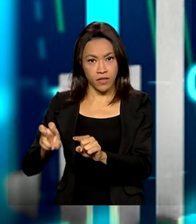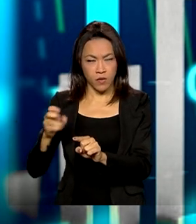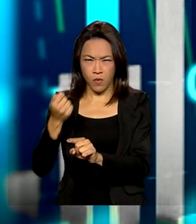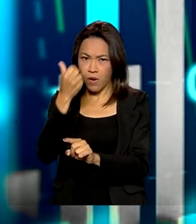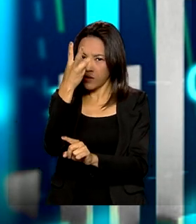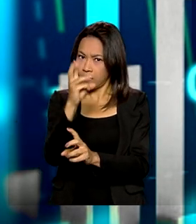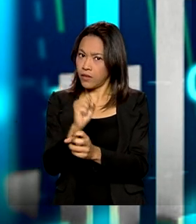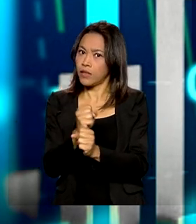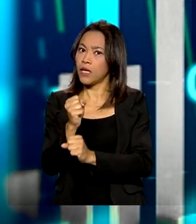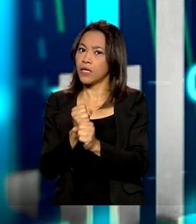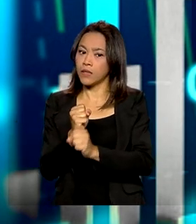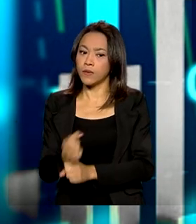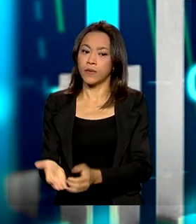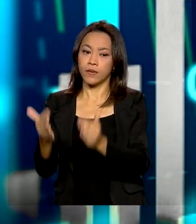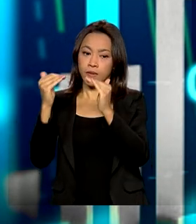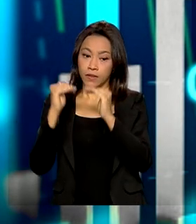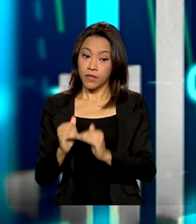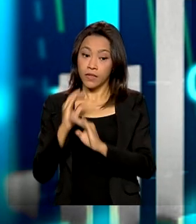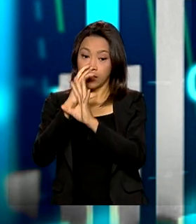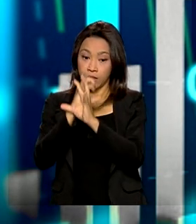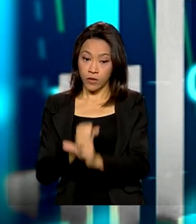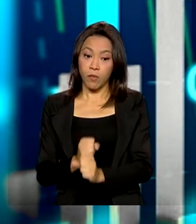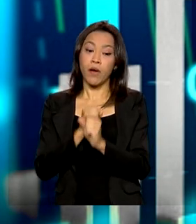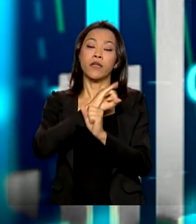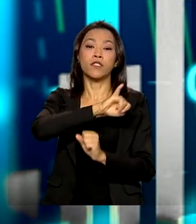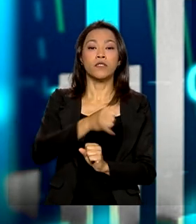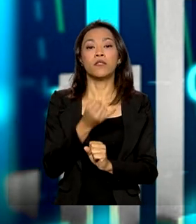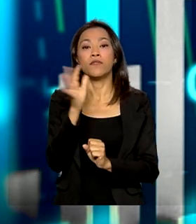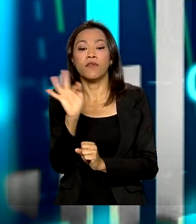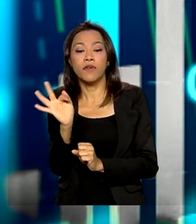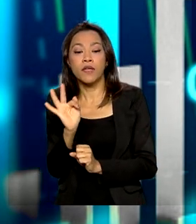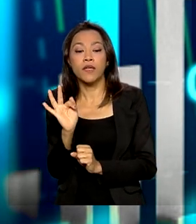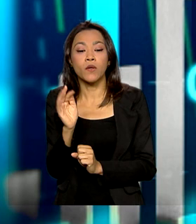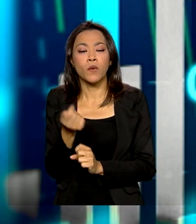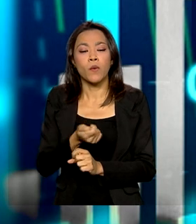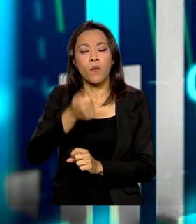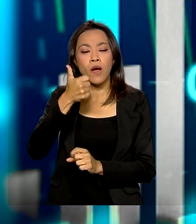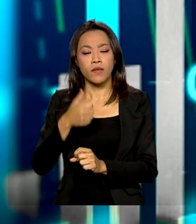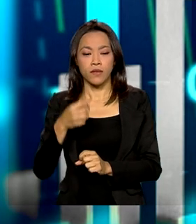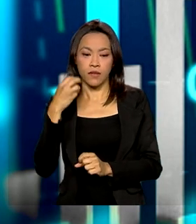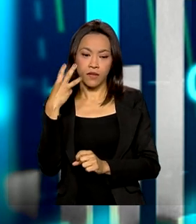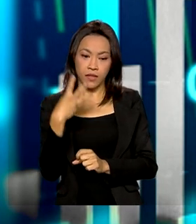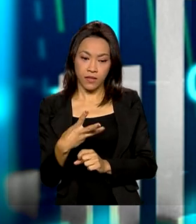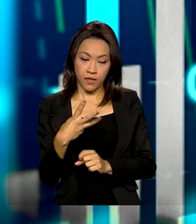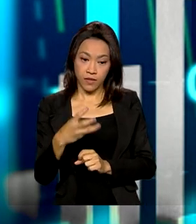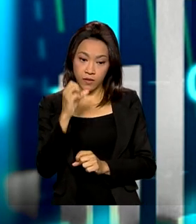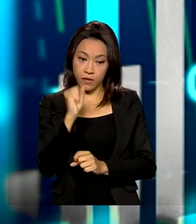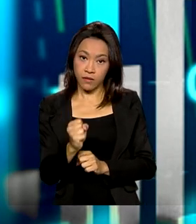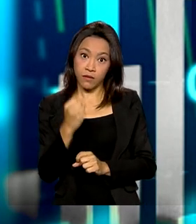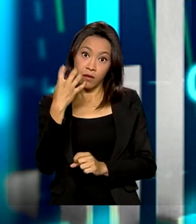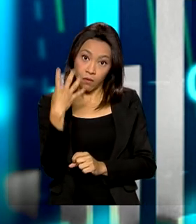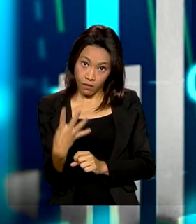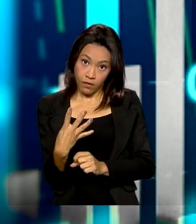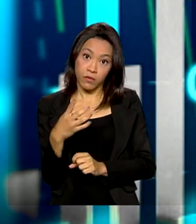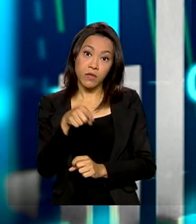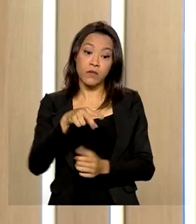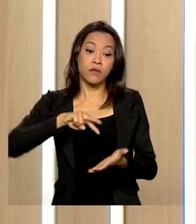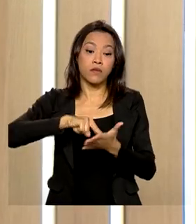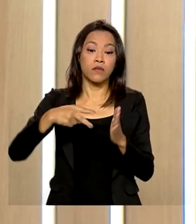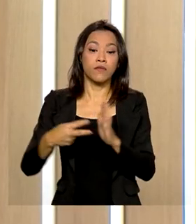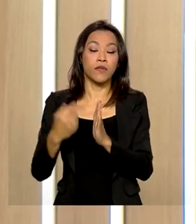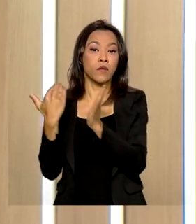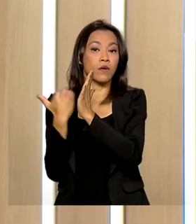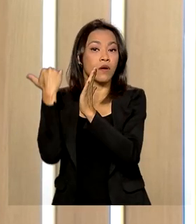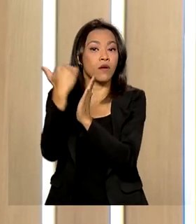30 anos. Se nós somarmos a arrecadação de janeiro e fevereiro, chegamos a um valor de quase 384 bilhões, o que representa um